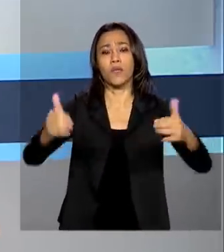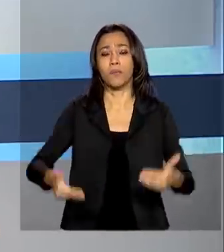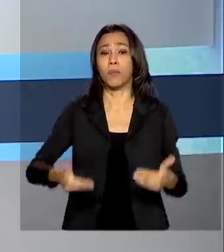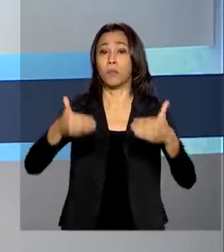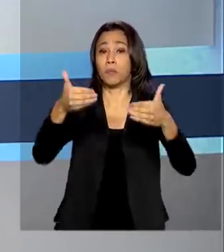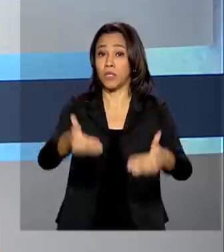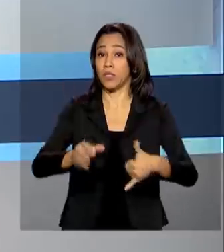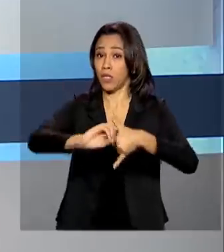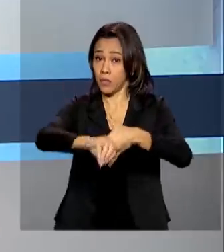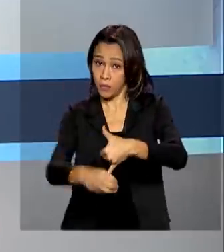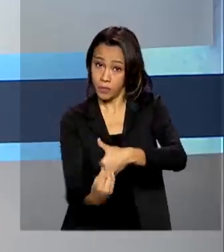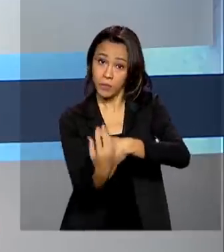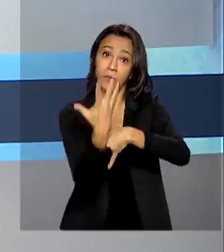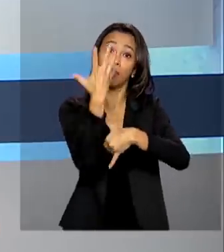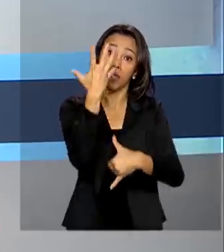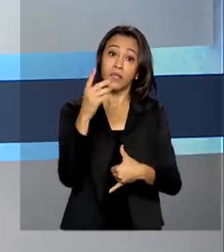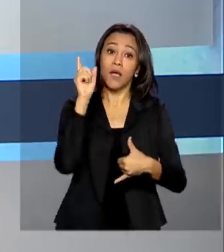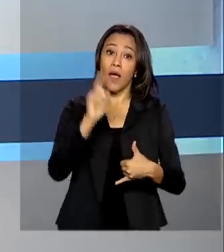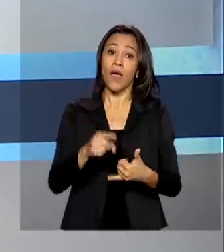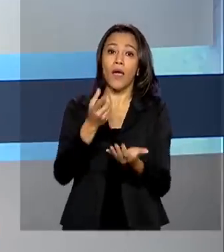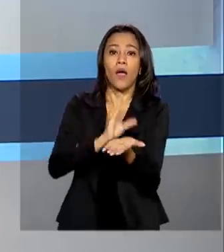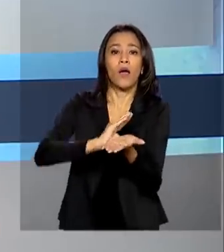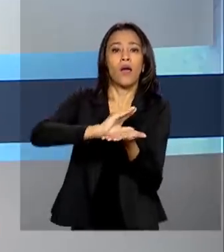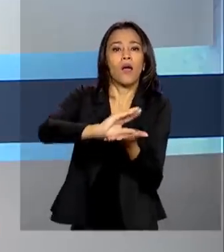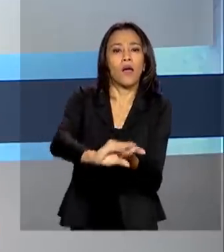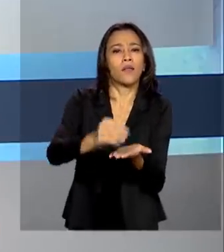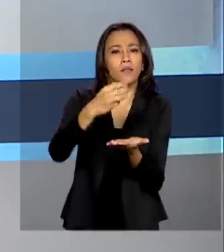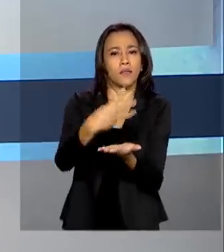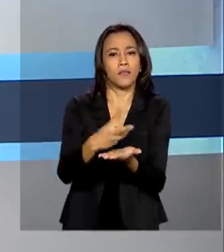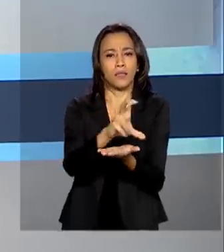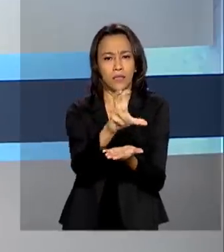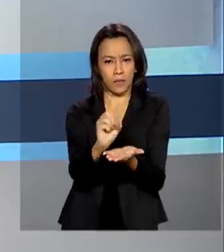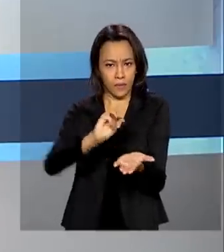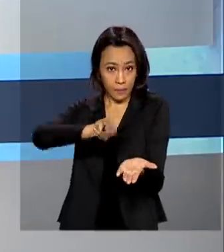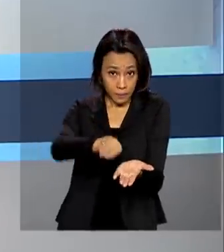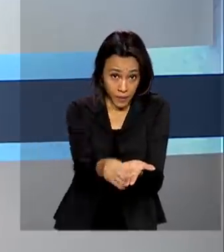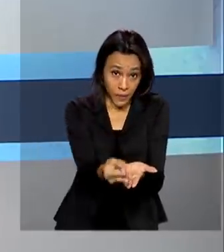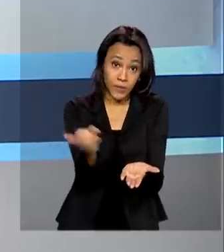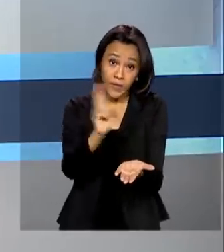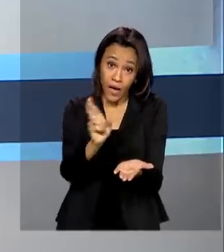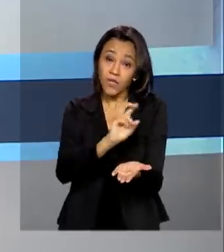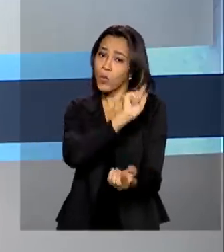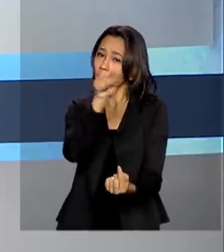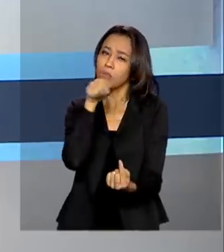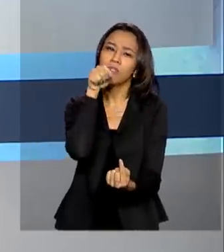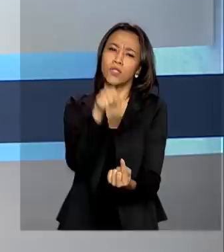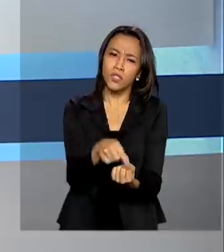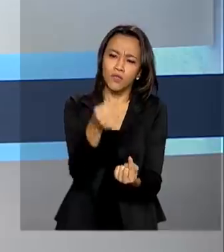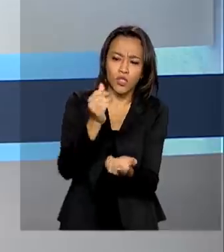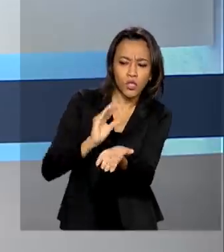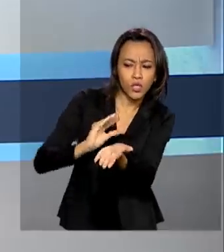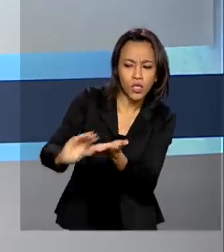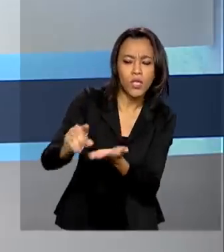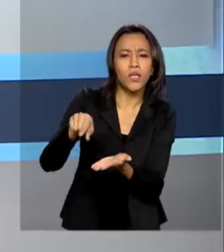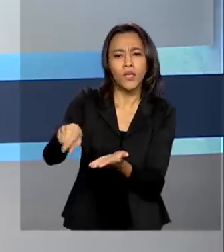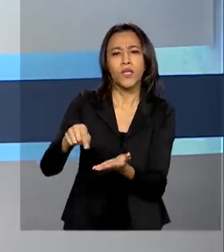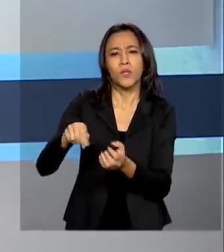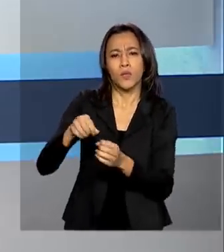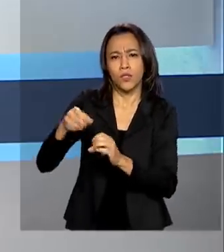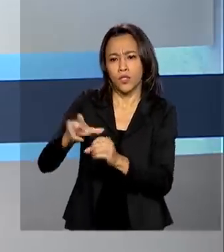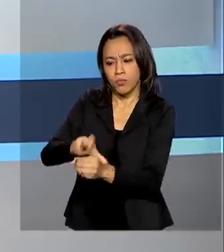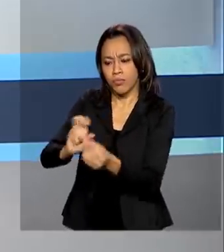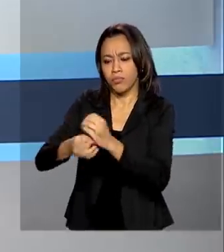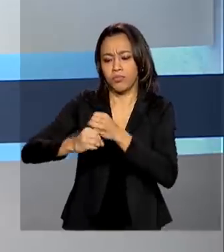medidas é a liberação de 350 milhões de reais para financiar projetos de saneamento, resíduos sólidos e